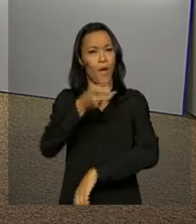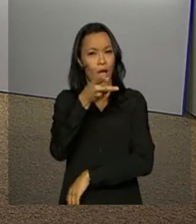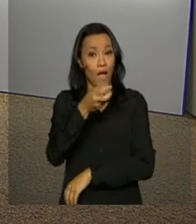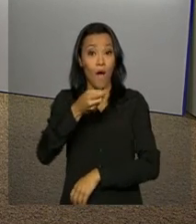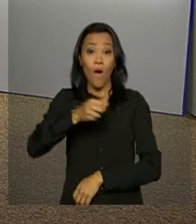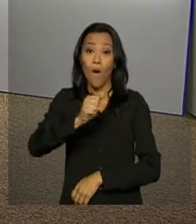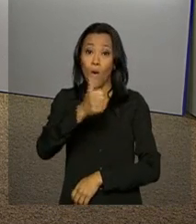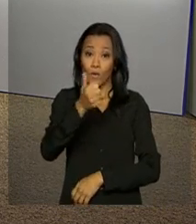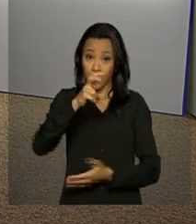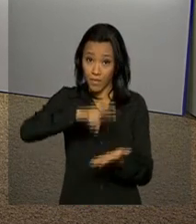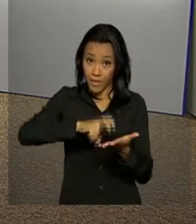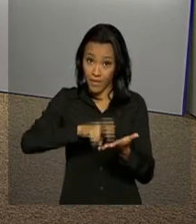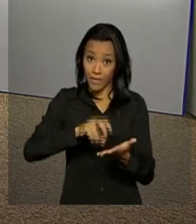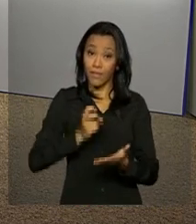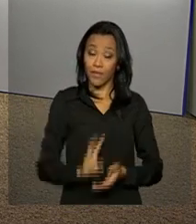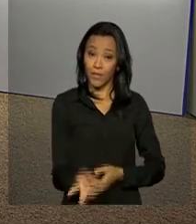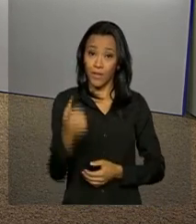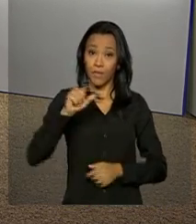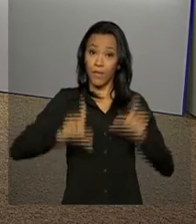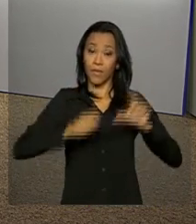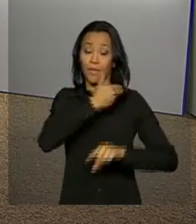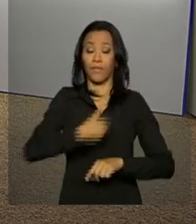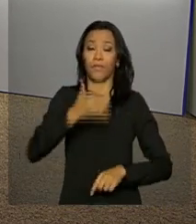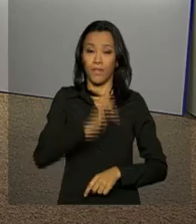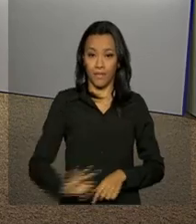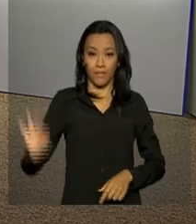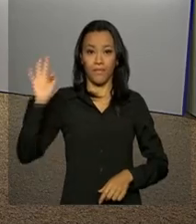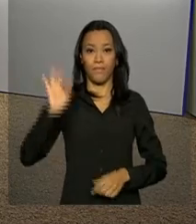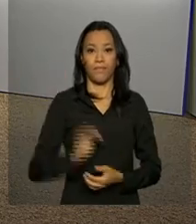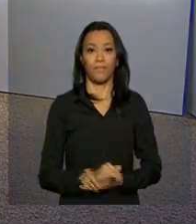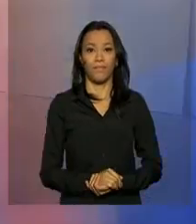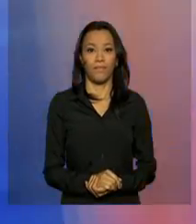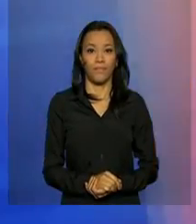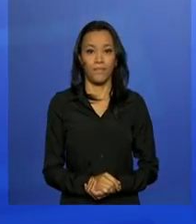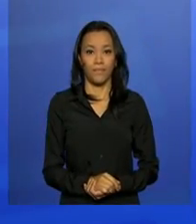da manhã com outras informações. NBR, a TV do governo federal.